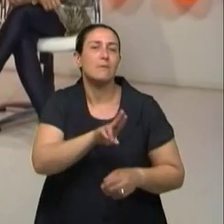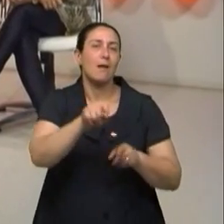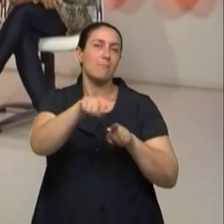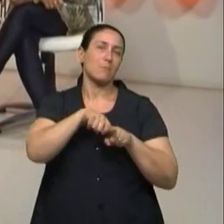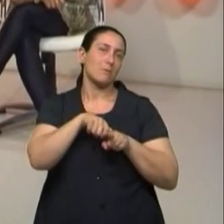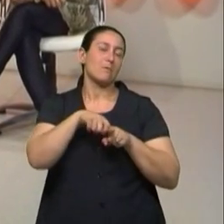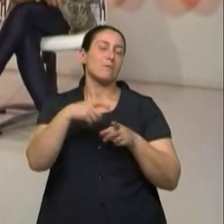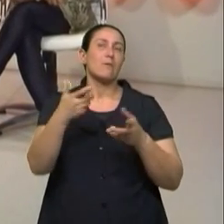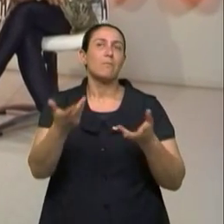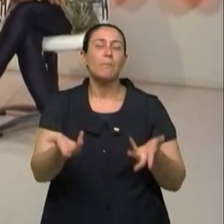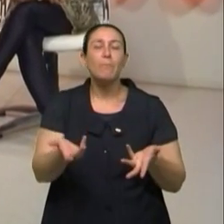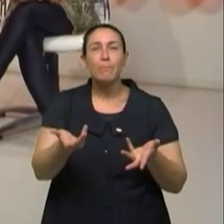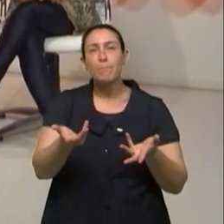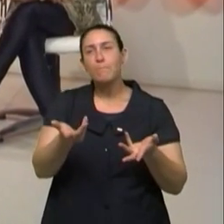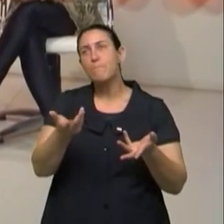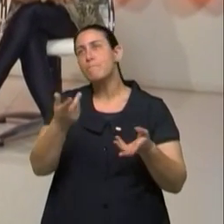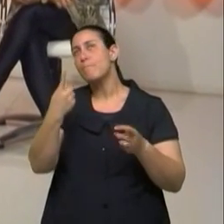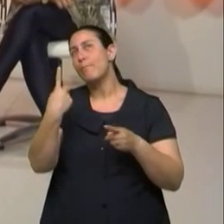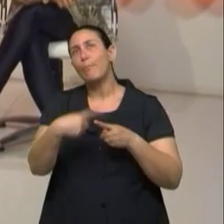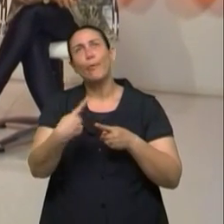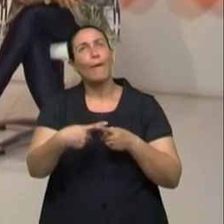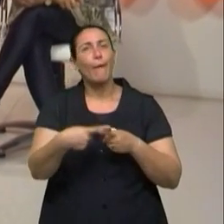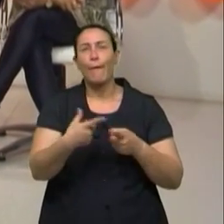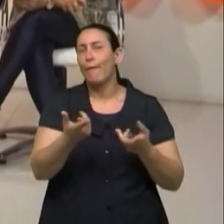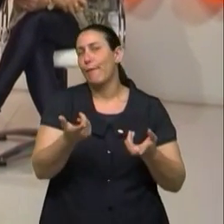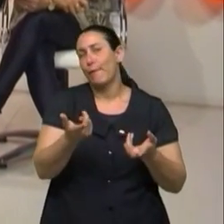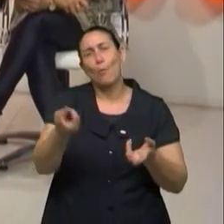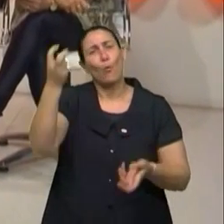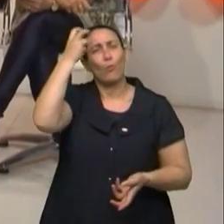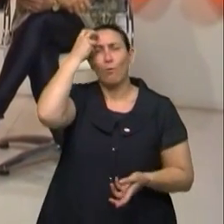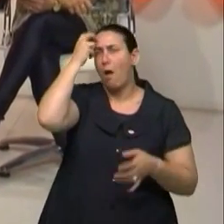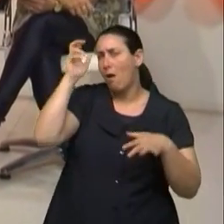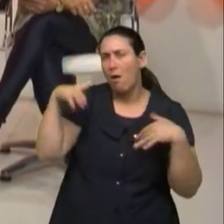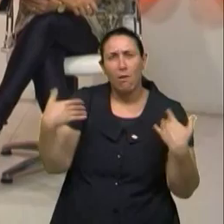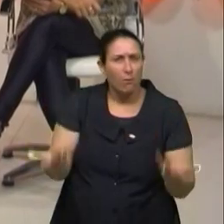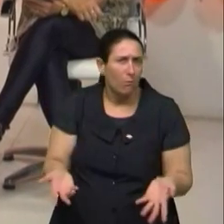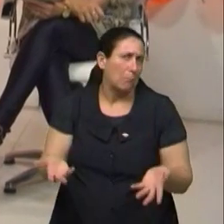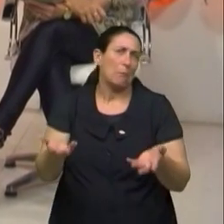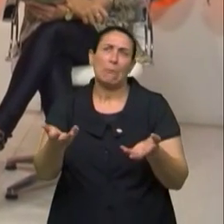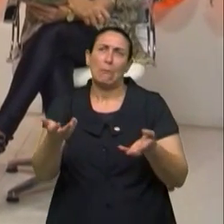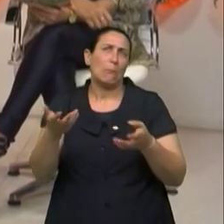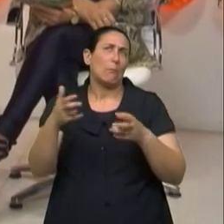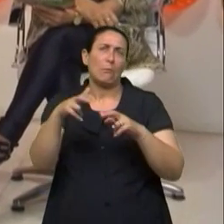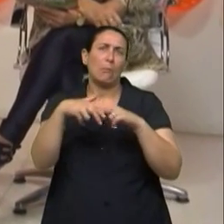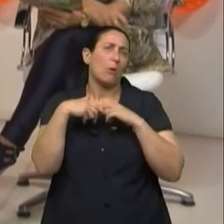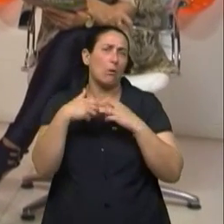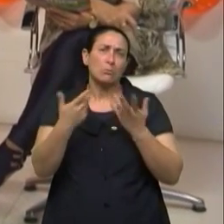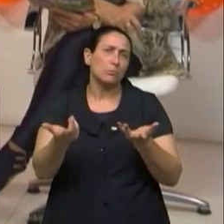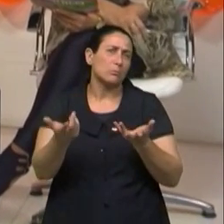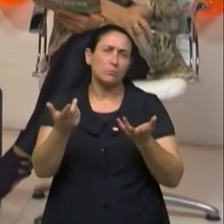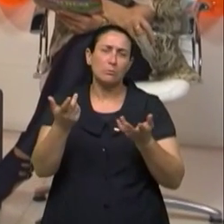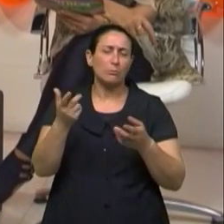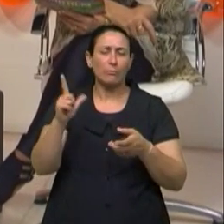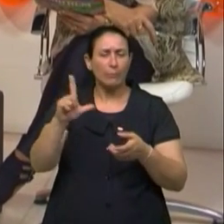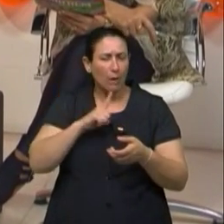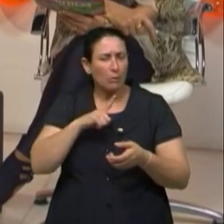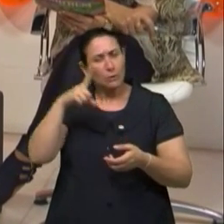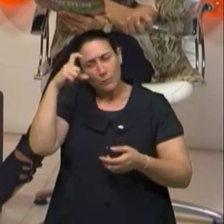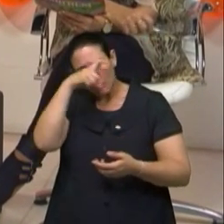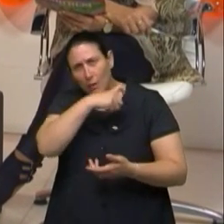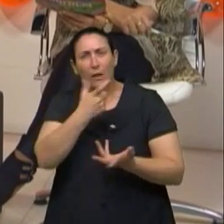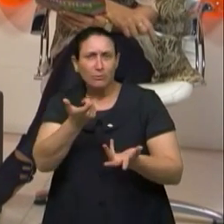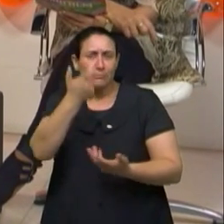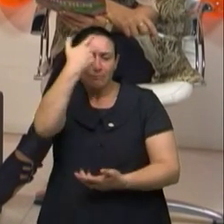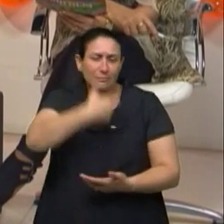preservativo, né? Por até uma questão cultural mesmo, ou até dificuldade mesmo, tem uma inibição natural,